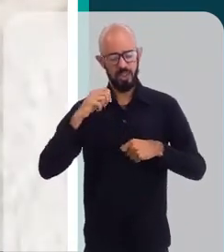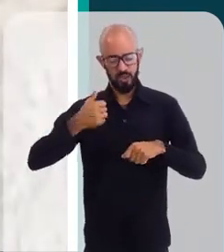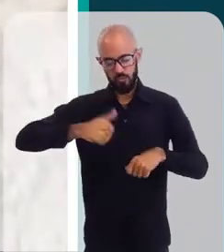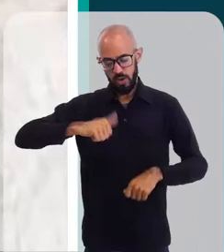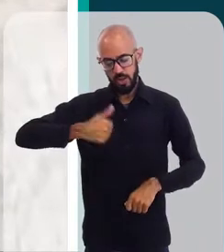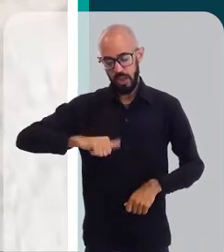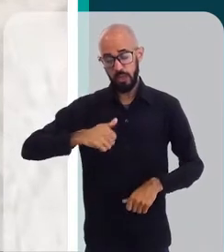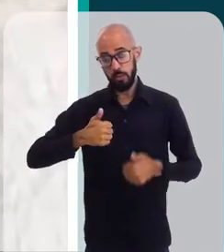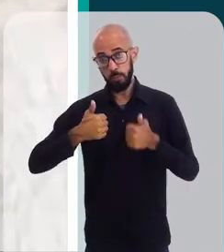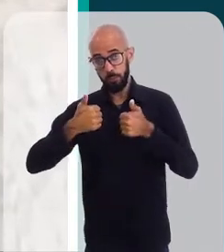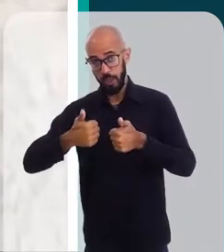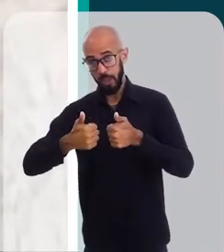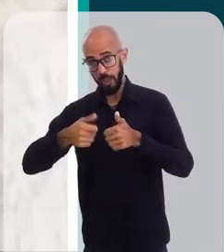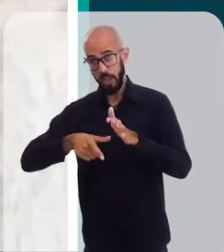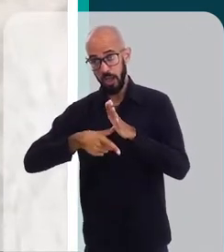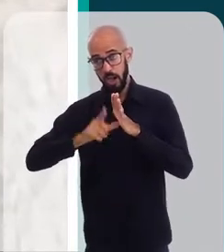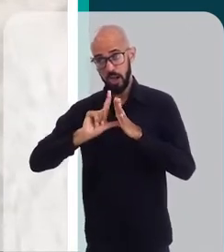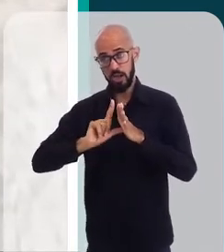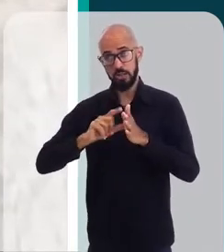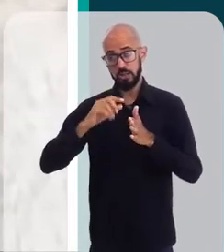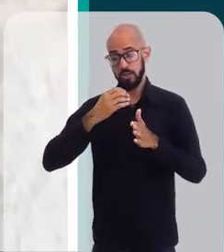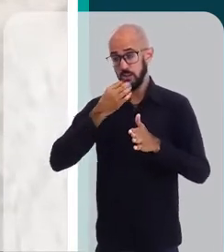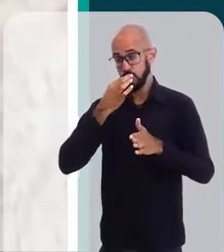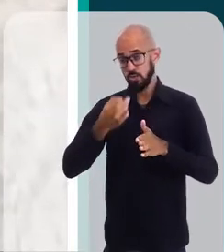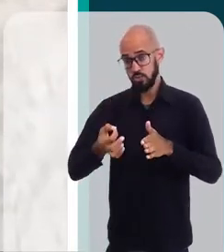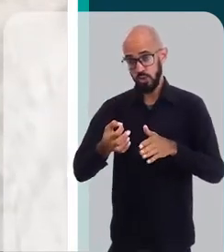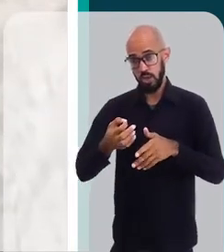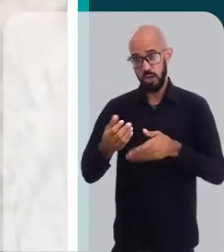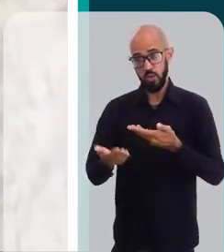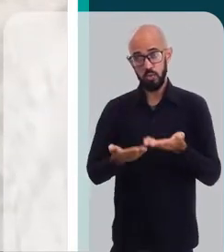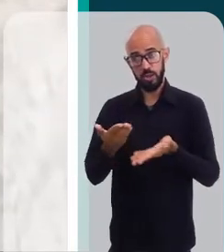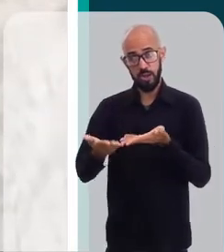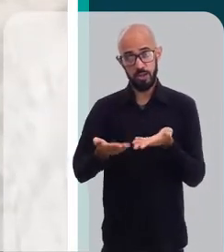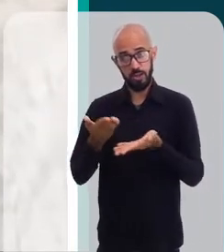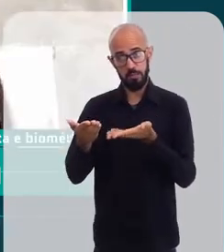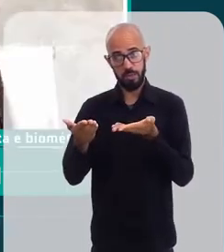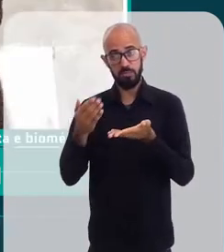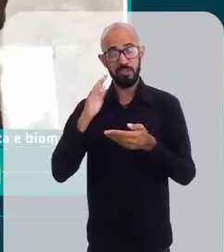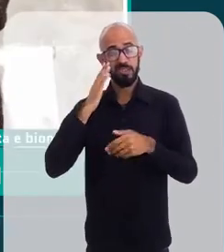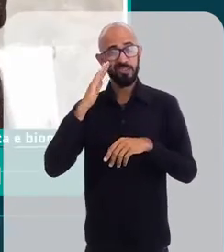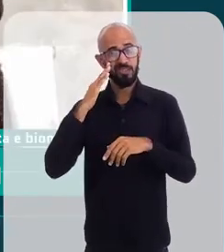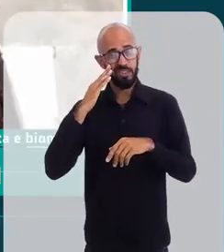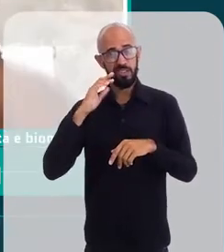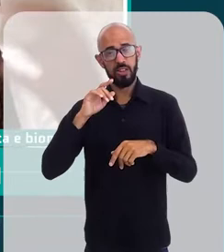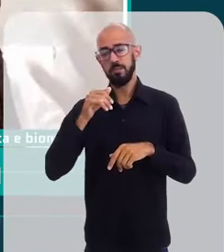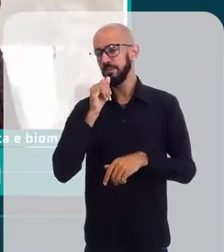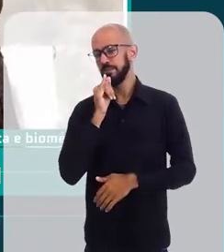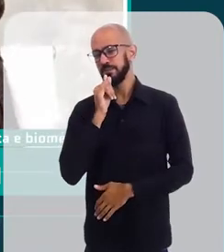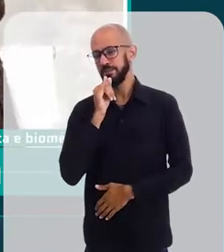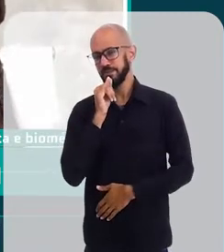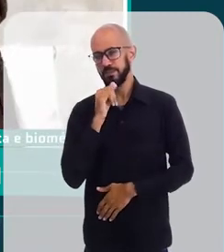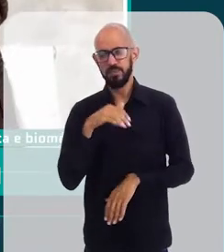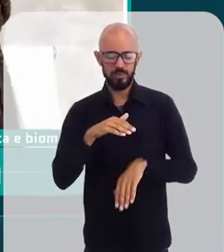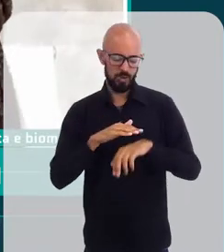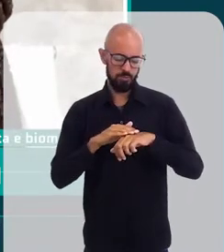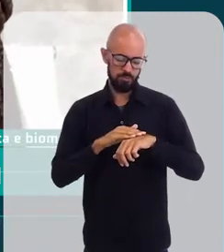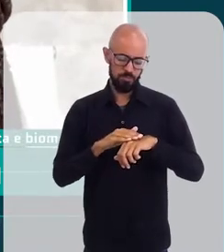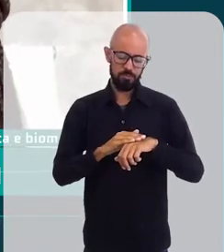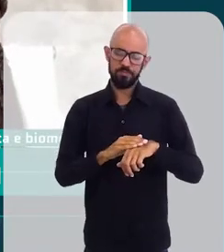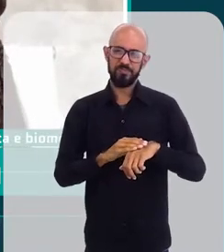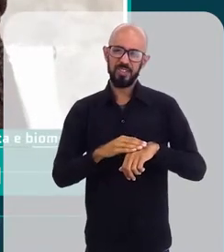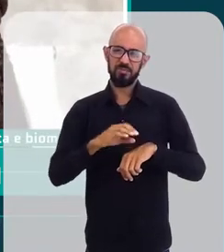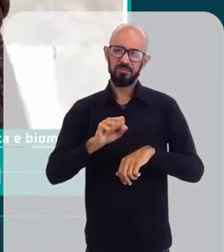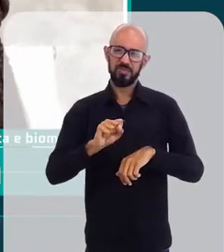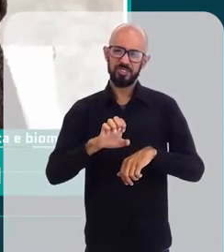mensurado na hora de eu prescrever um tratamento para meu paciente, para entender, um exemplo, essa pele é uma pele